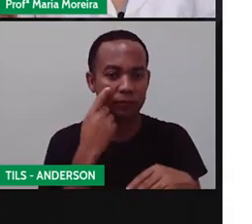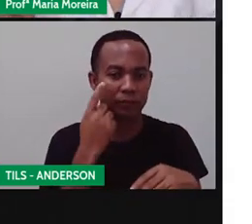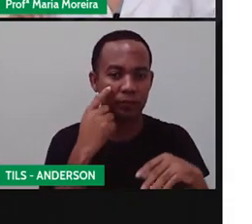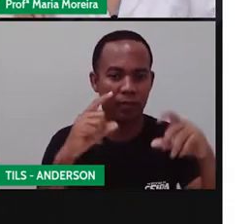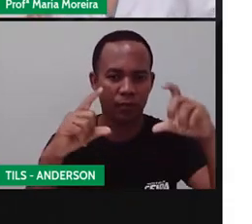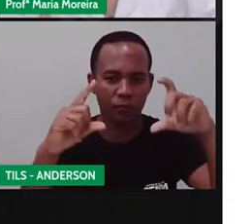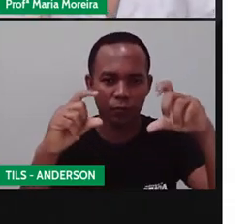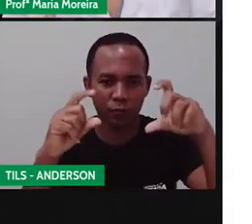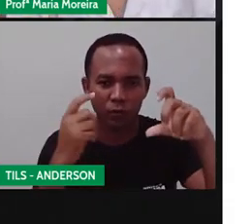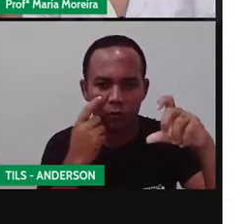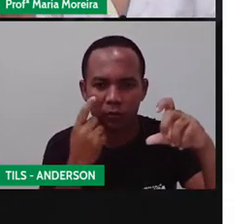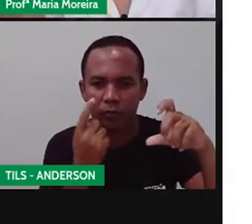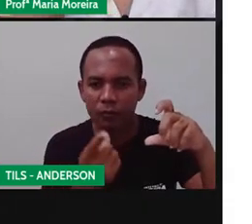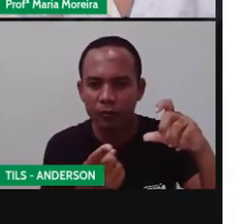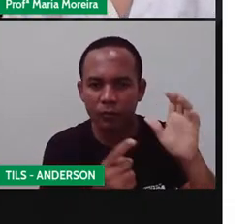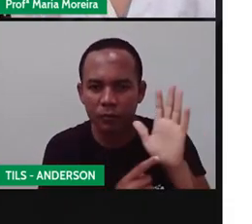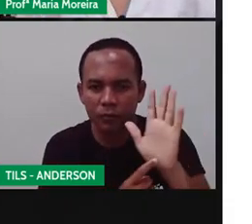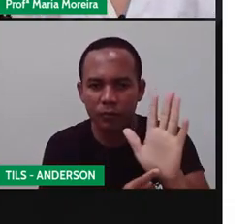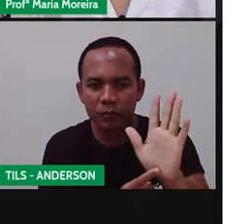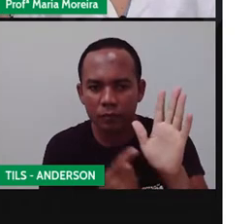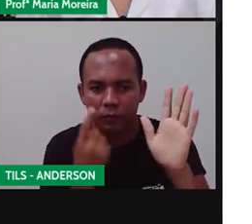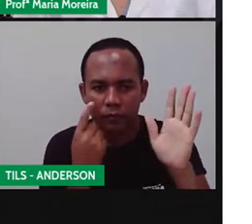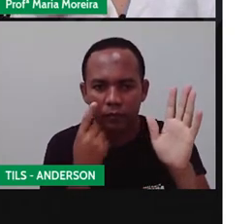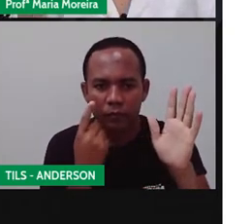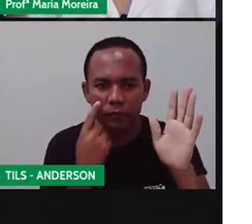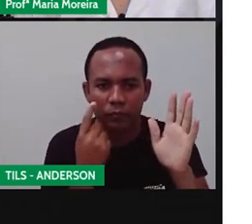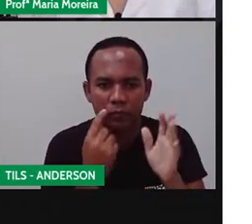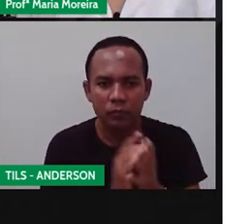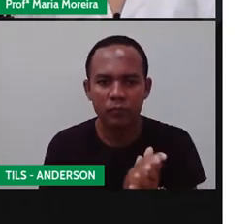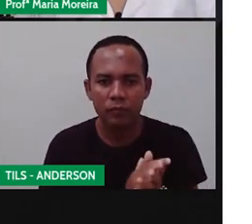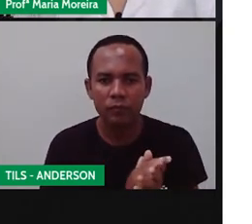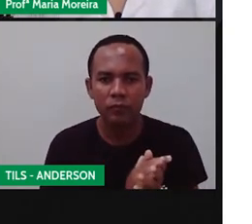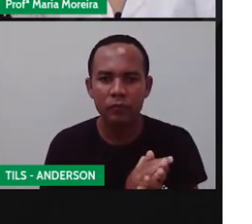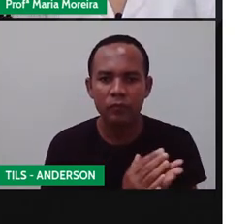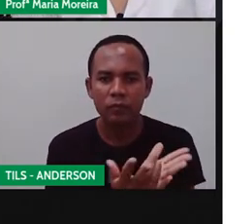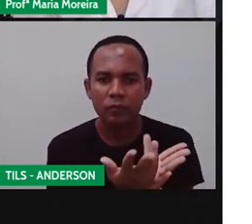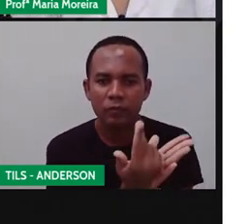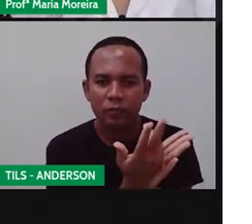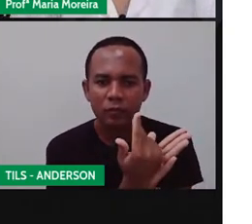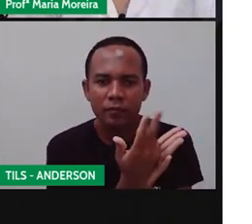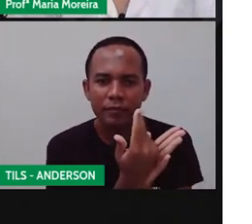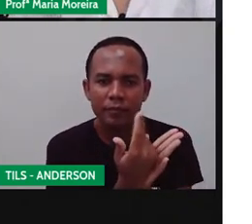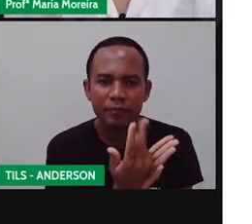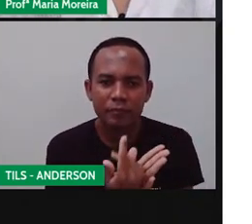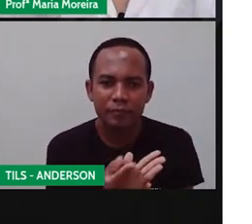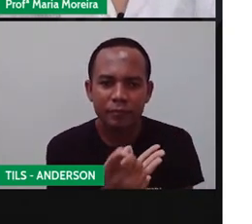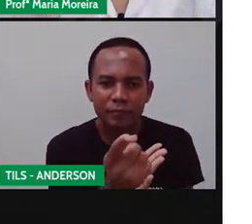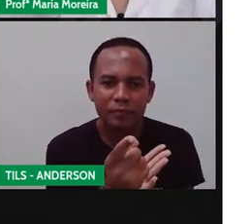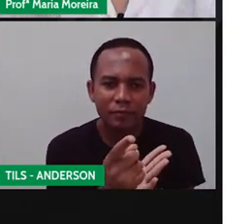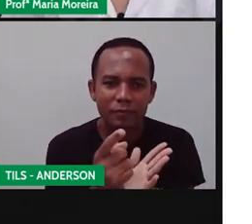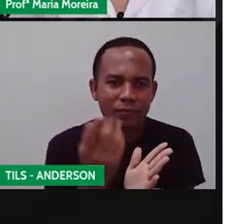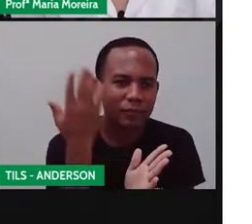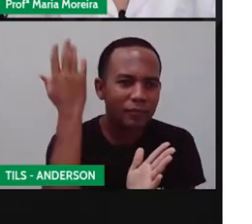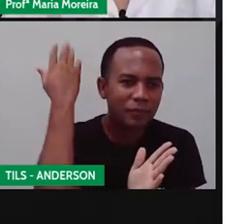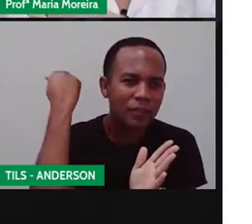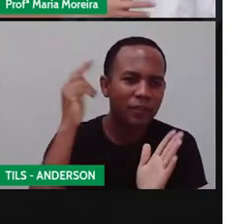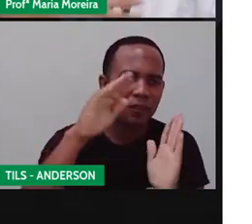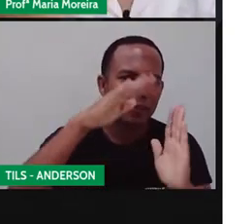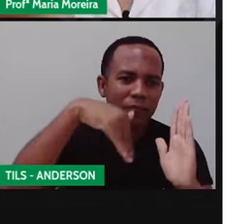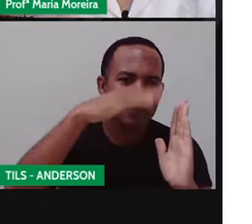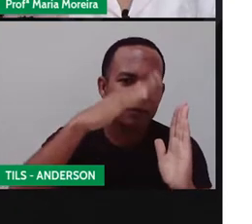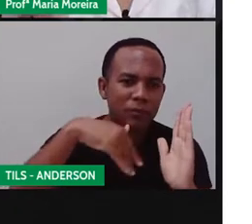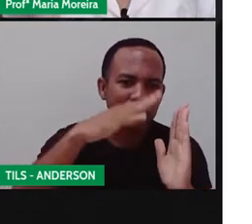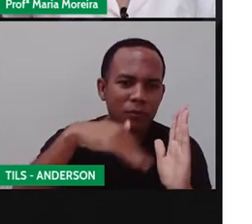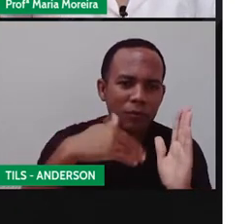verdade, né? Que é retirada de painéis, de murais, que eram feitos nas paredes do Antigo Egito. Justamente